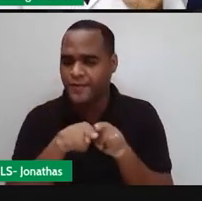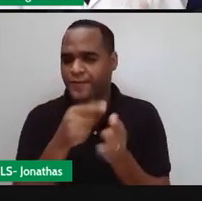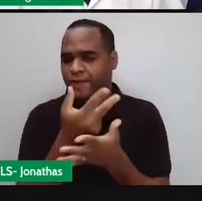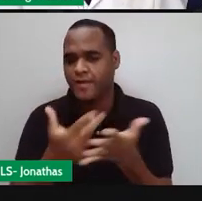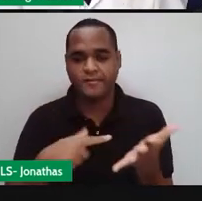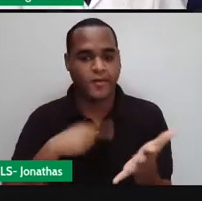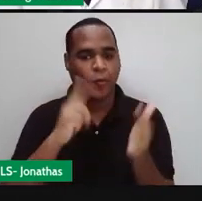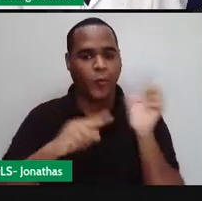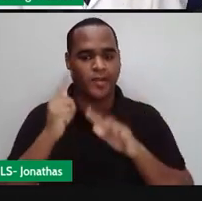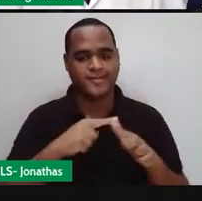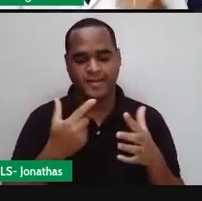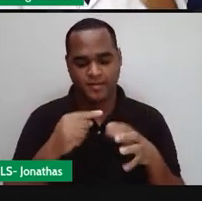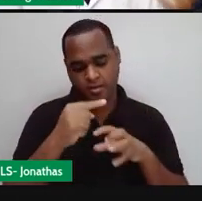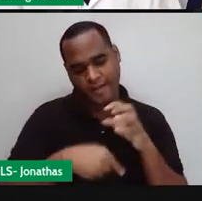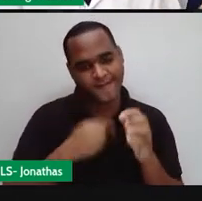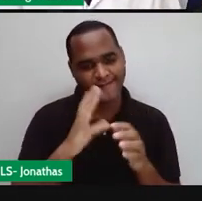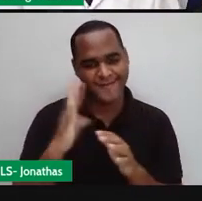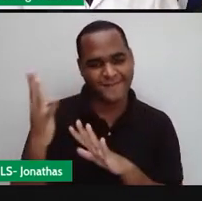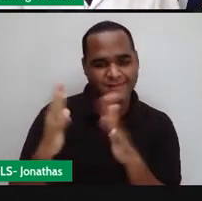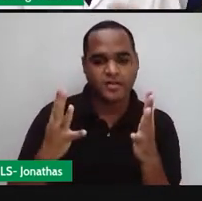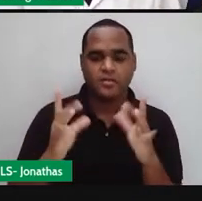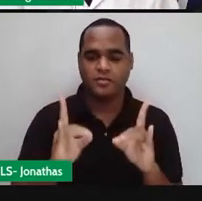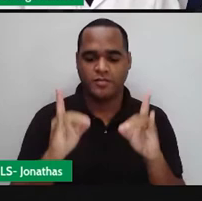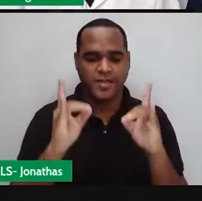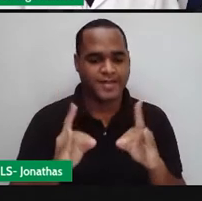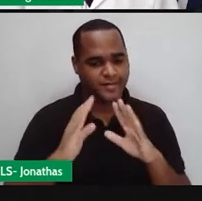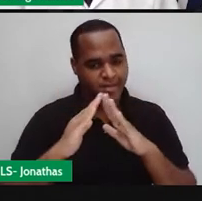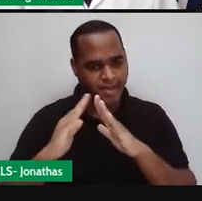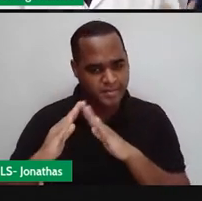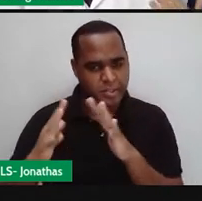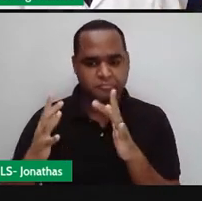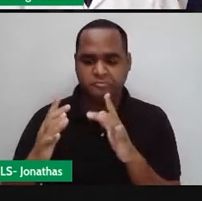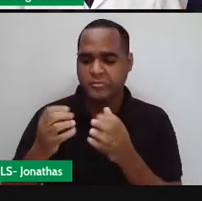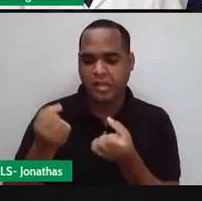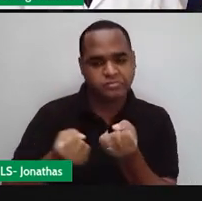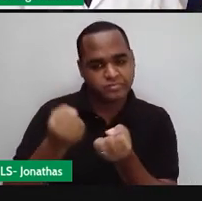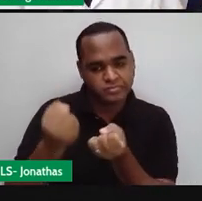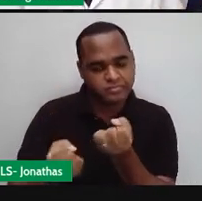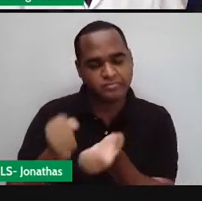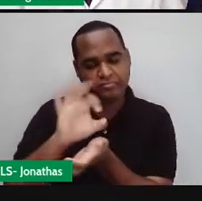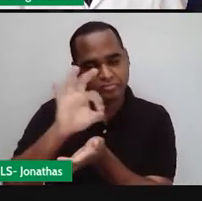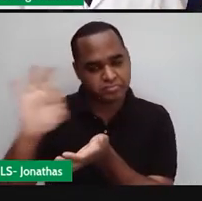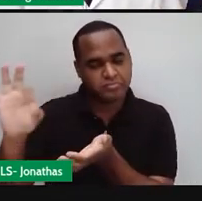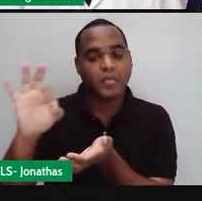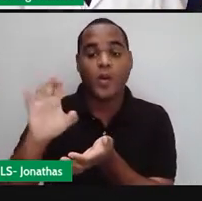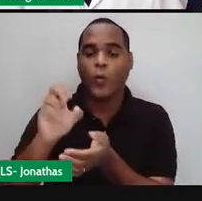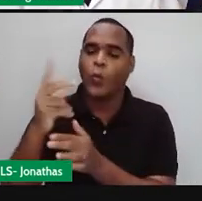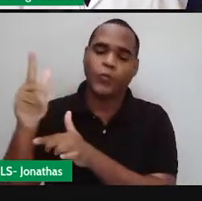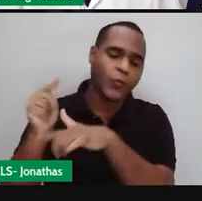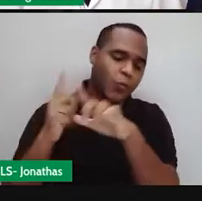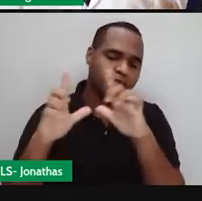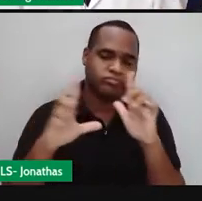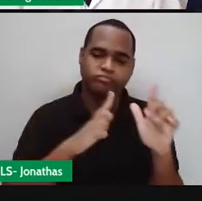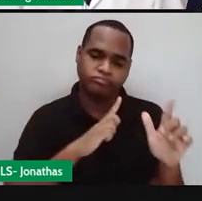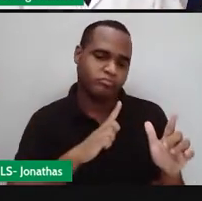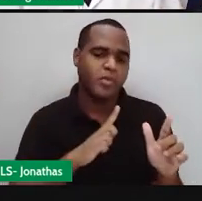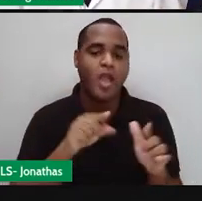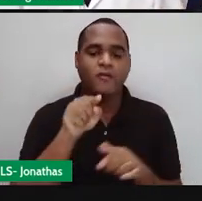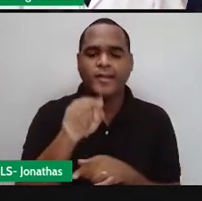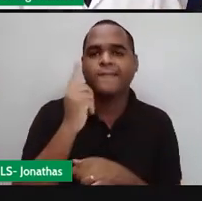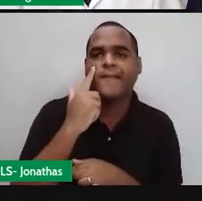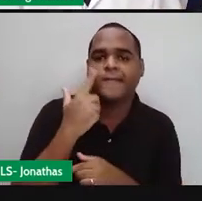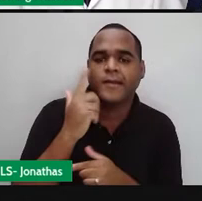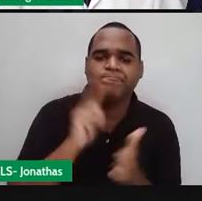consegue encontrar na natureza, prédios, casas, automóveis ou qualquer objeto onde você